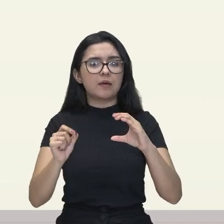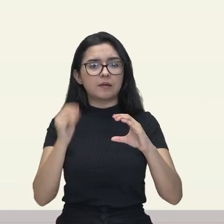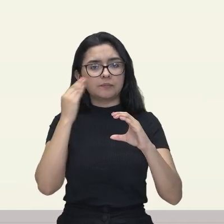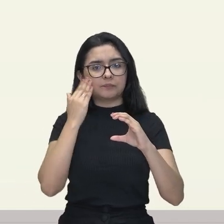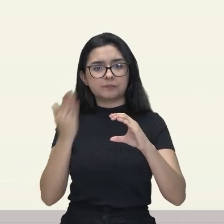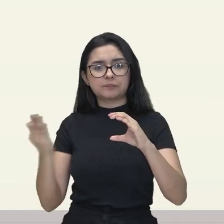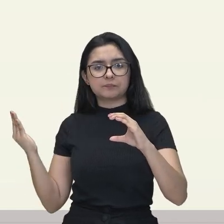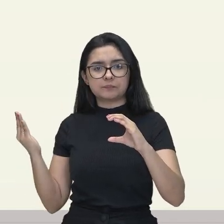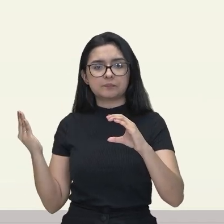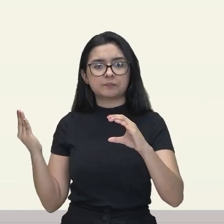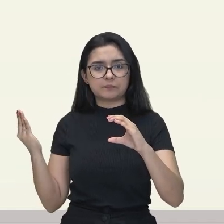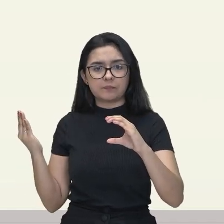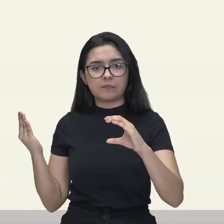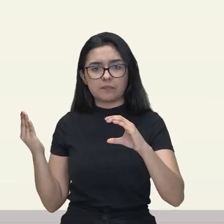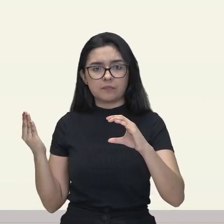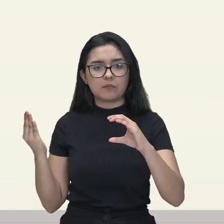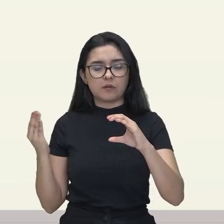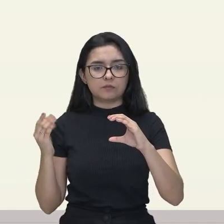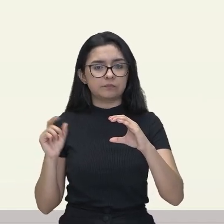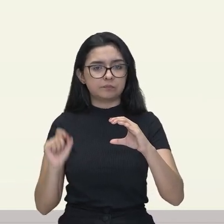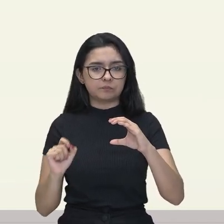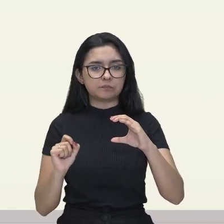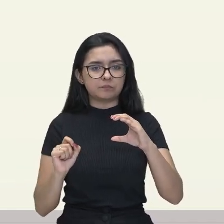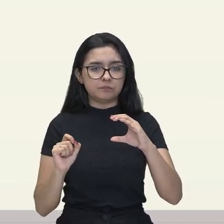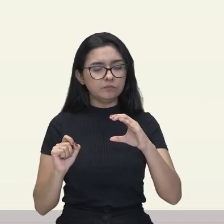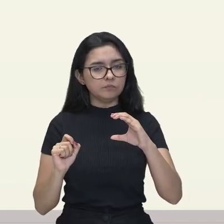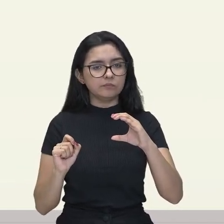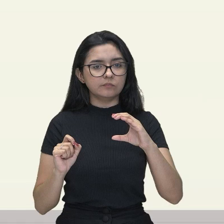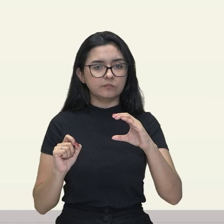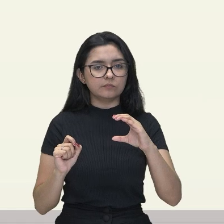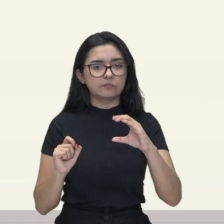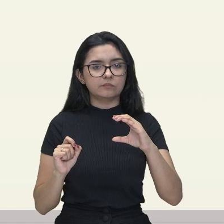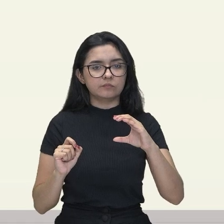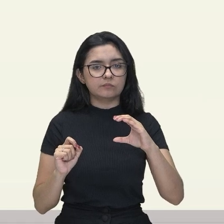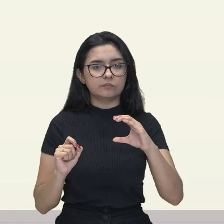Observem comigo. Olha aqui, ó.